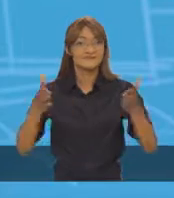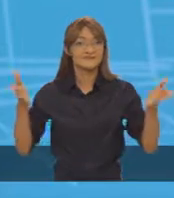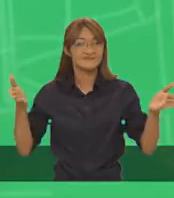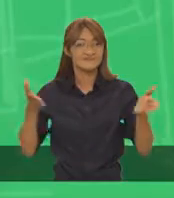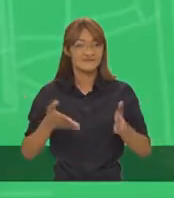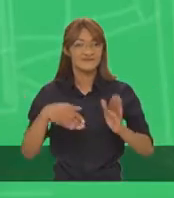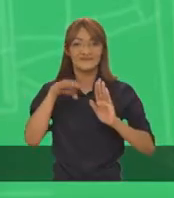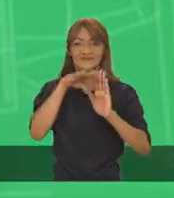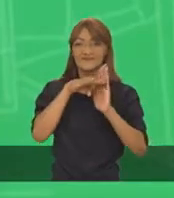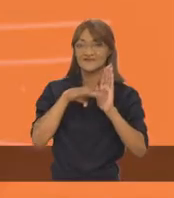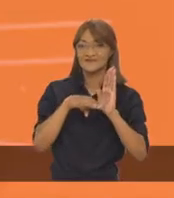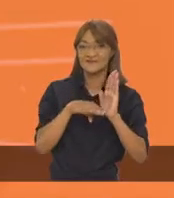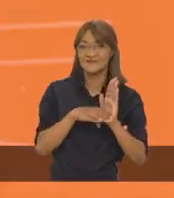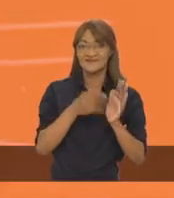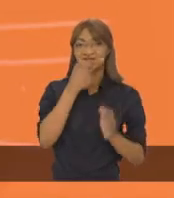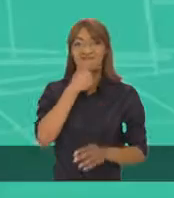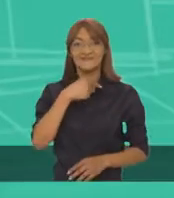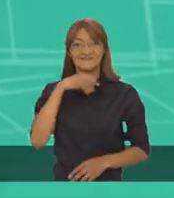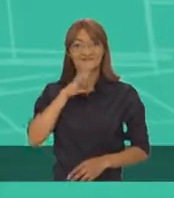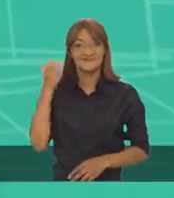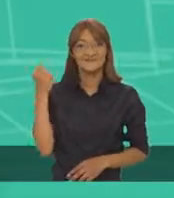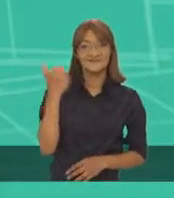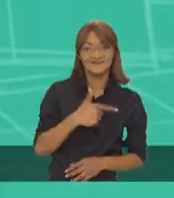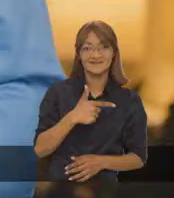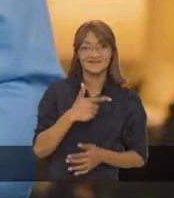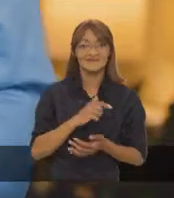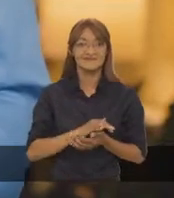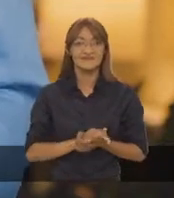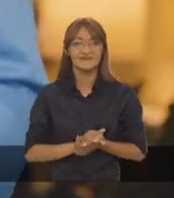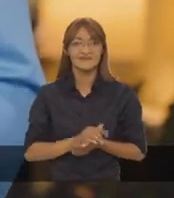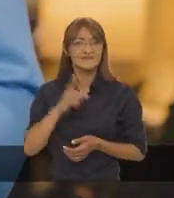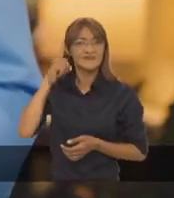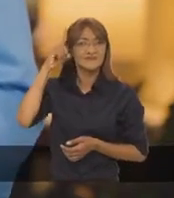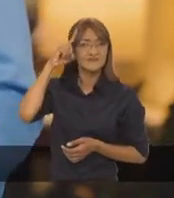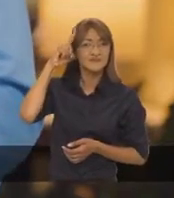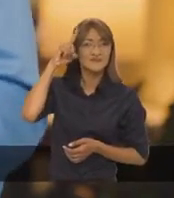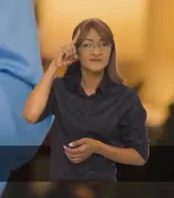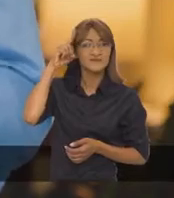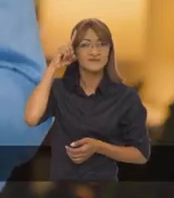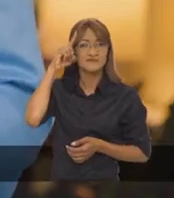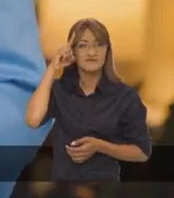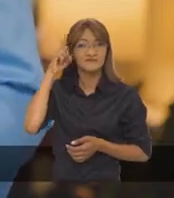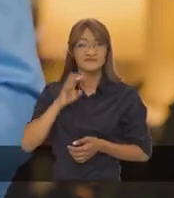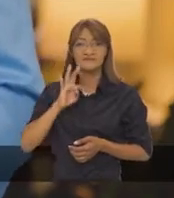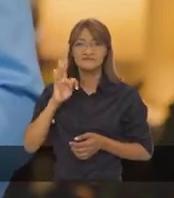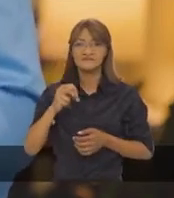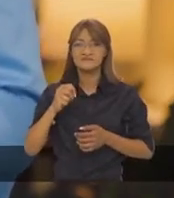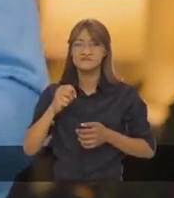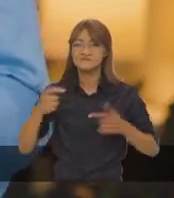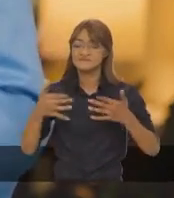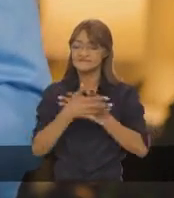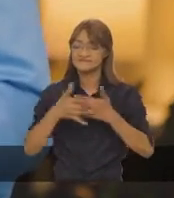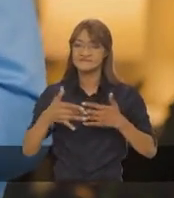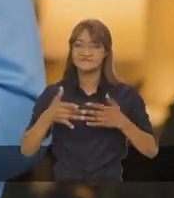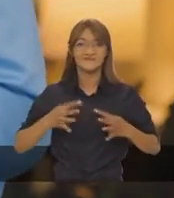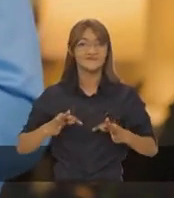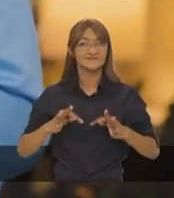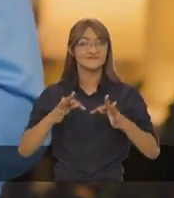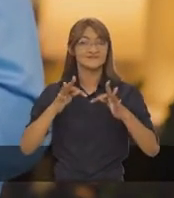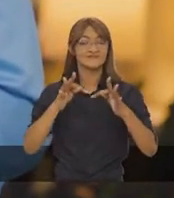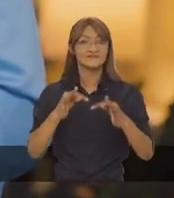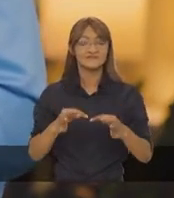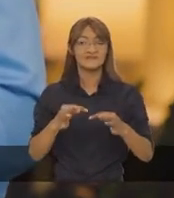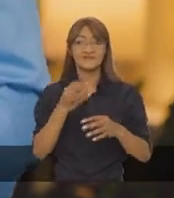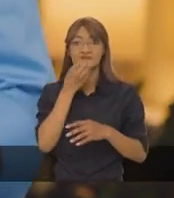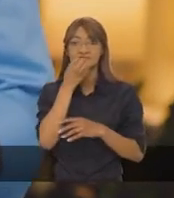Começa agora o programa de Edvardo 12! Cada dia mais, as cidades usam tecnologia como uma forte aliada nos